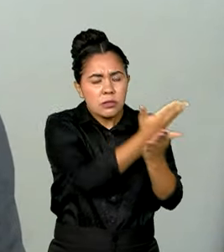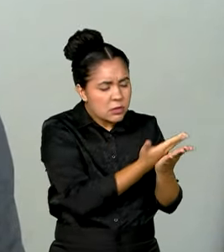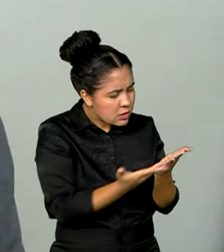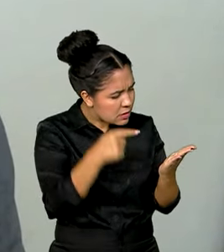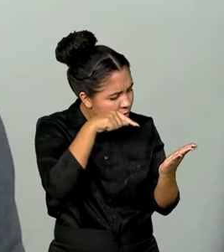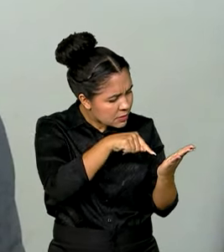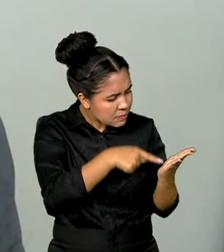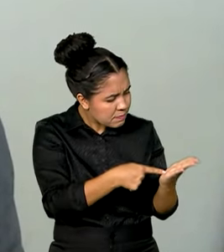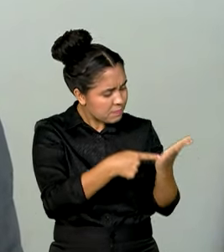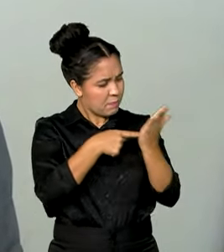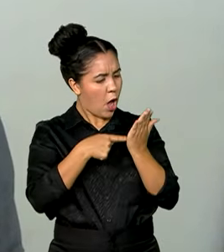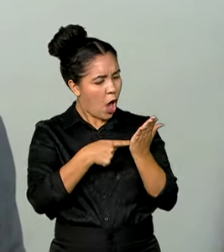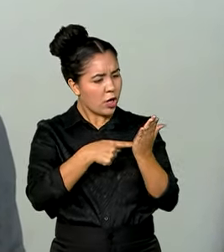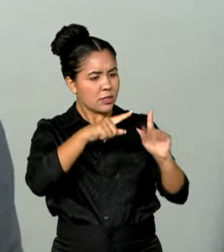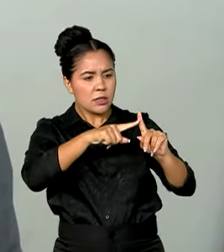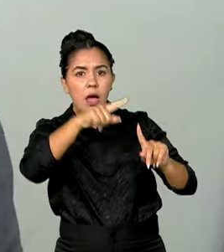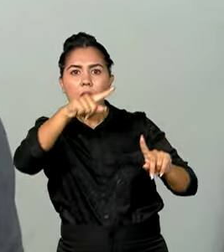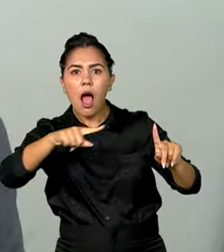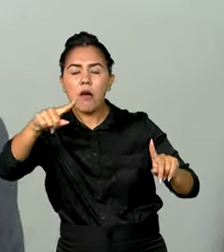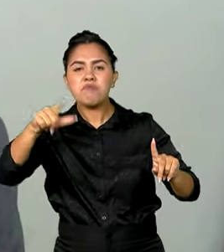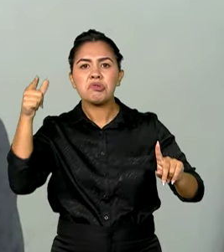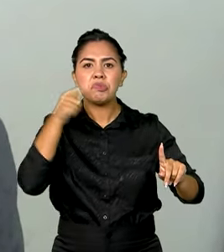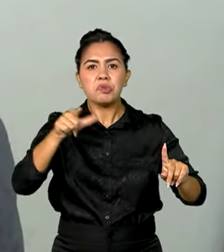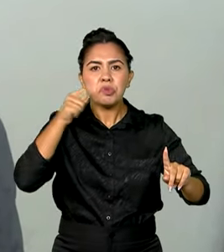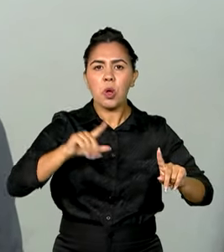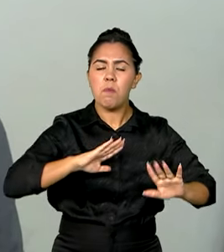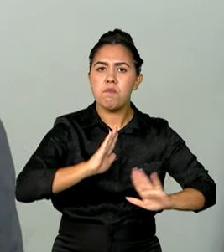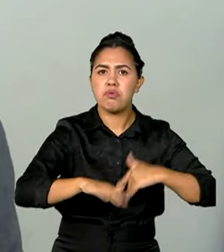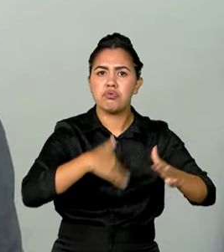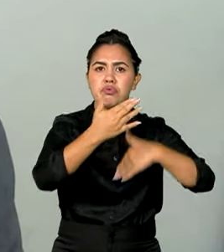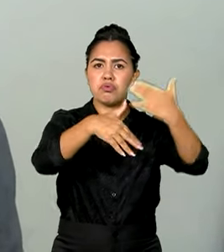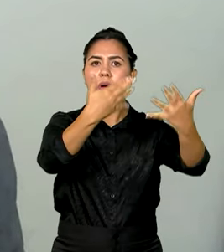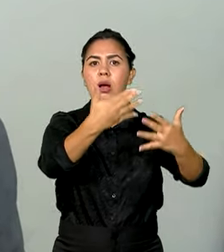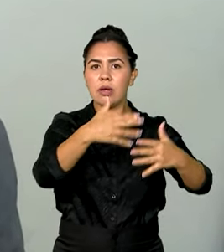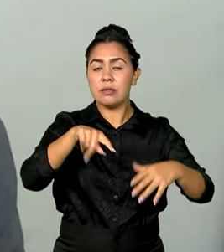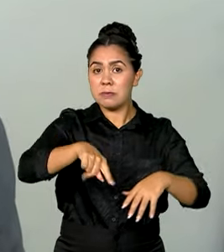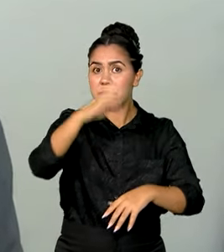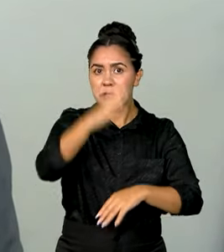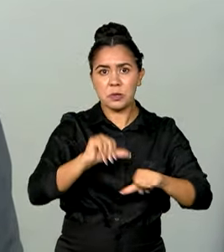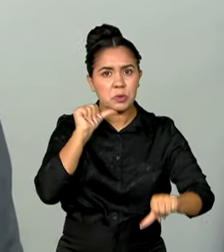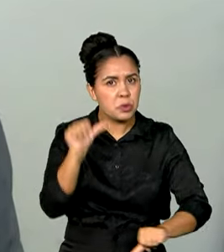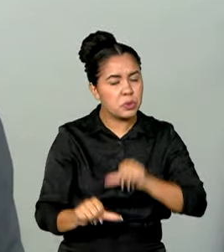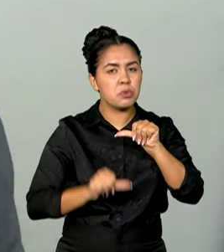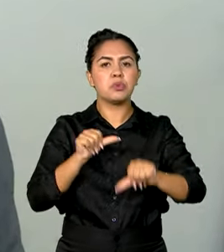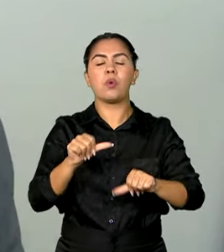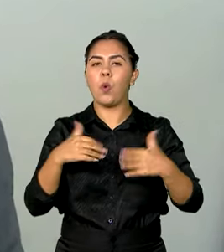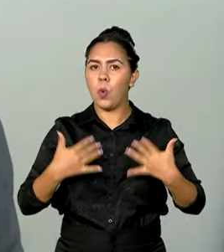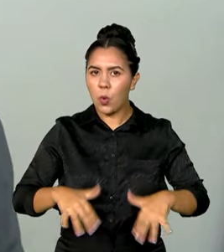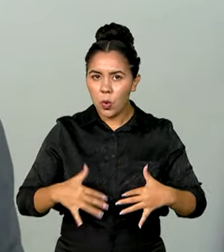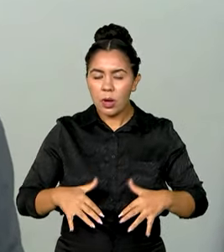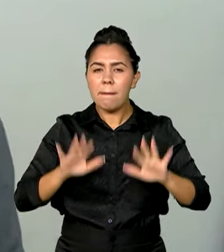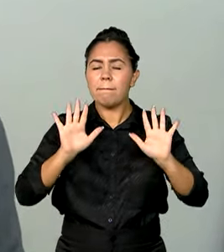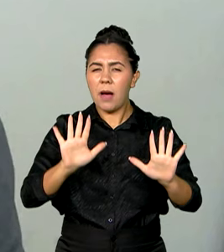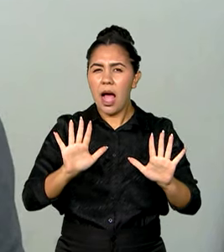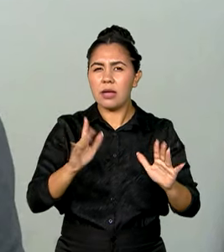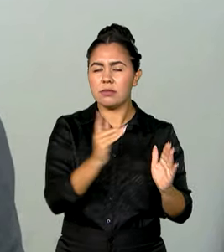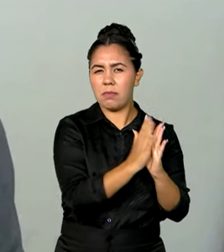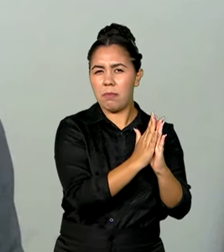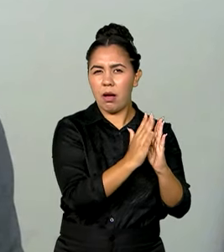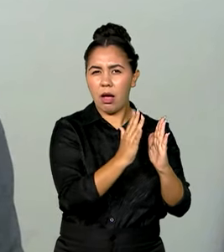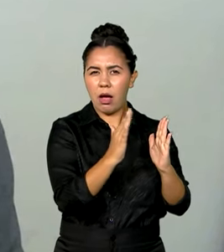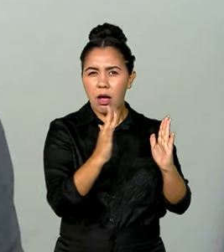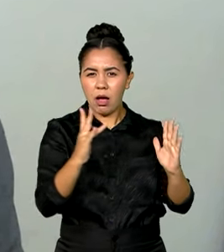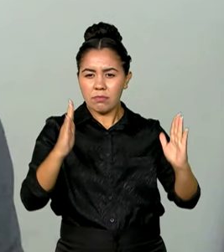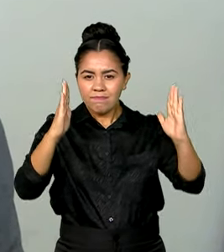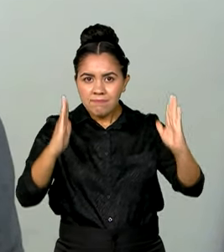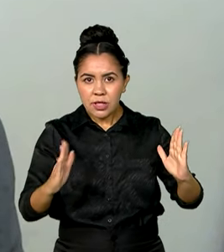um movimento de recuperação da indústria de transformação no Brasil. Depois de dois anos